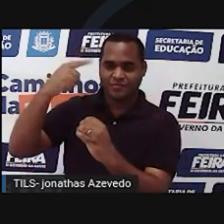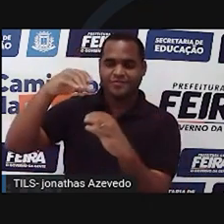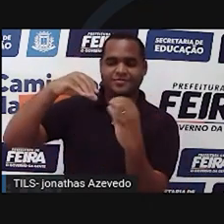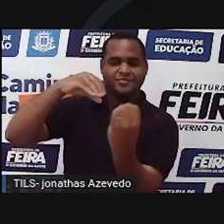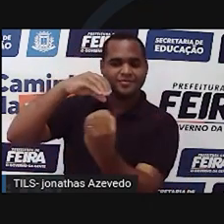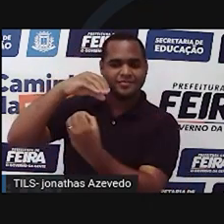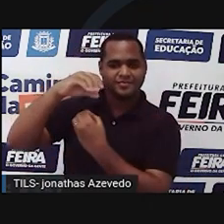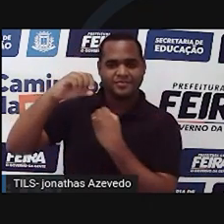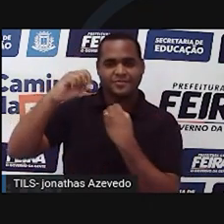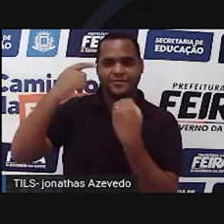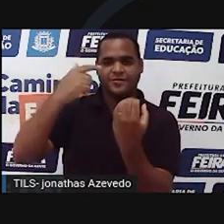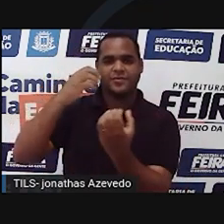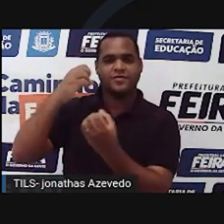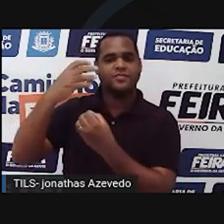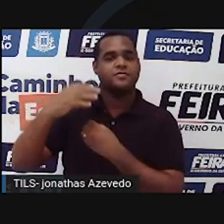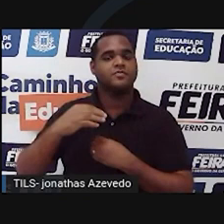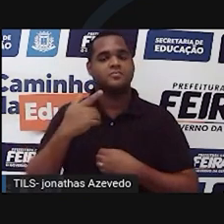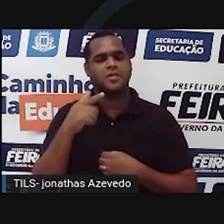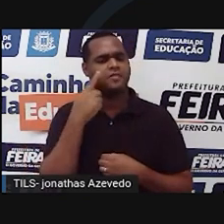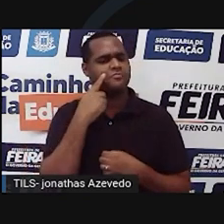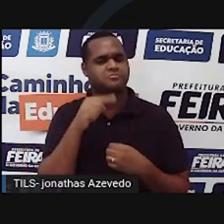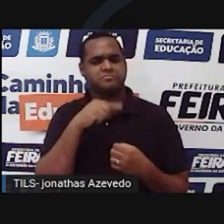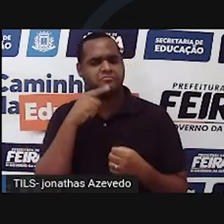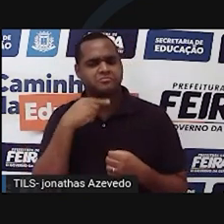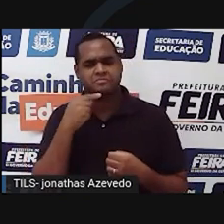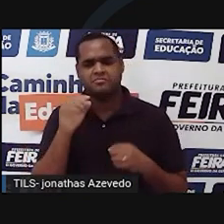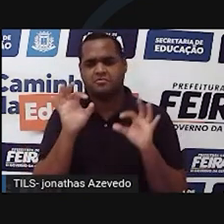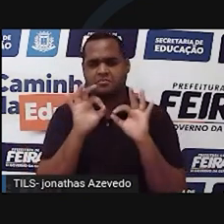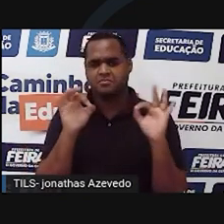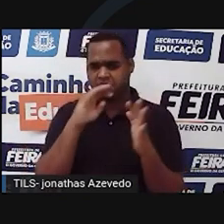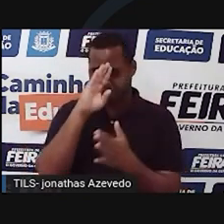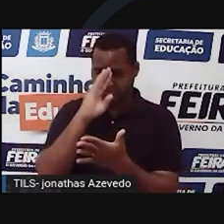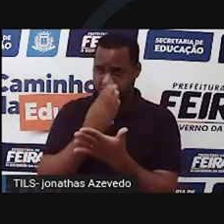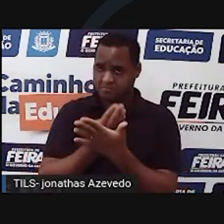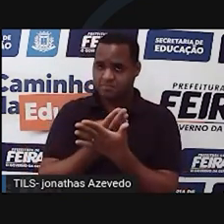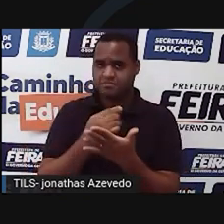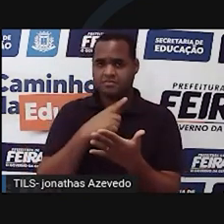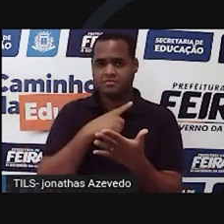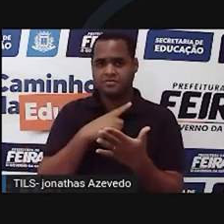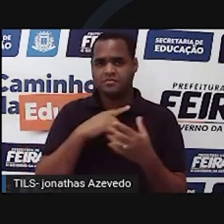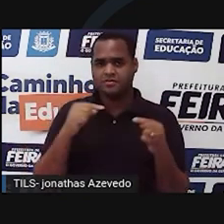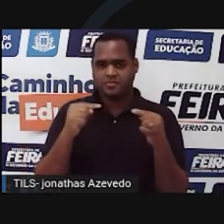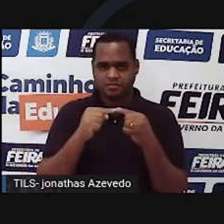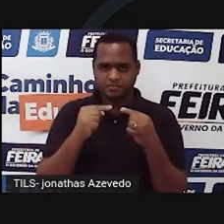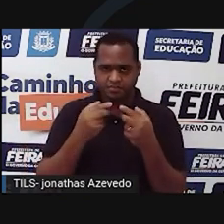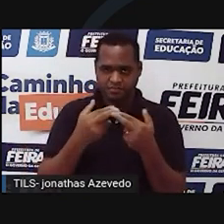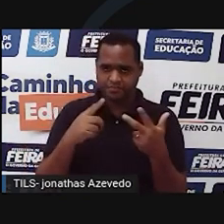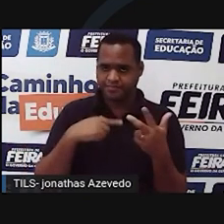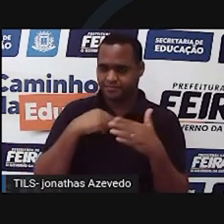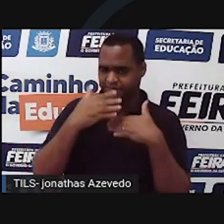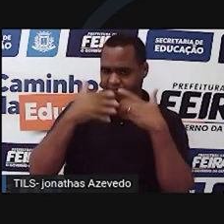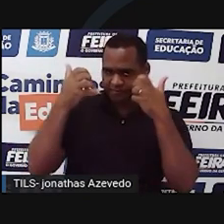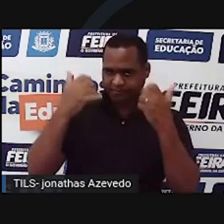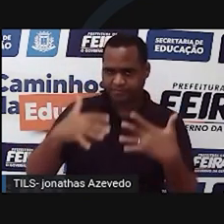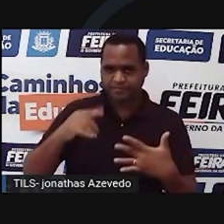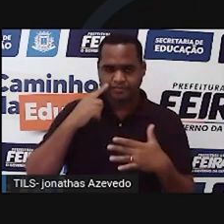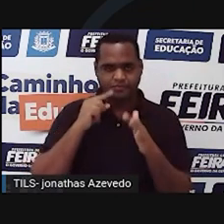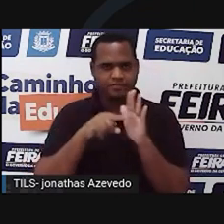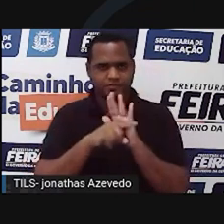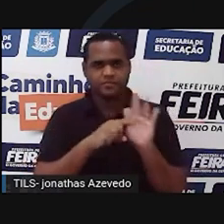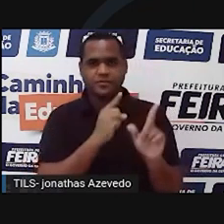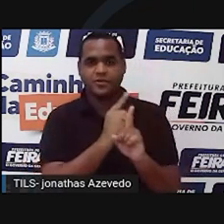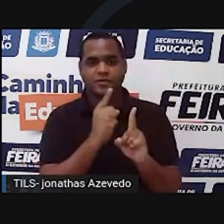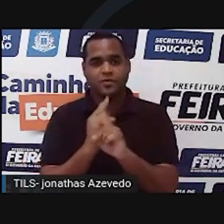Ele não tinha muitas evidências para sua proposta. Ele acreditava nelas, mas essas evidências vieram depois, em estudos realizados por